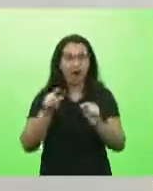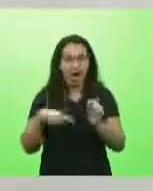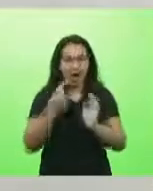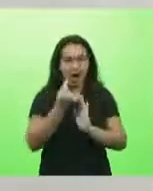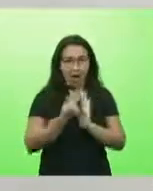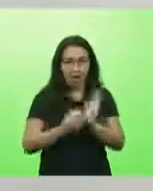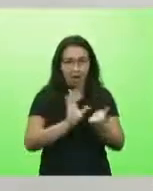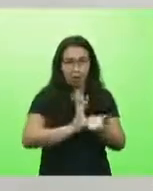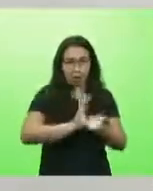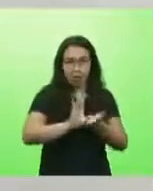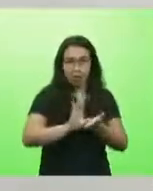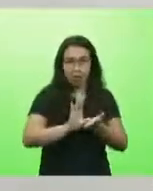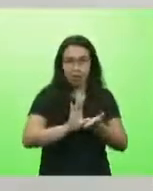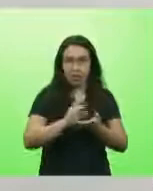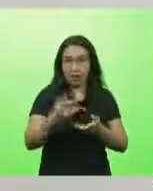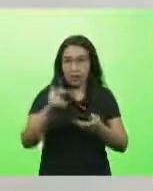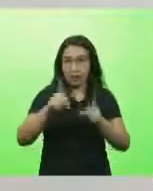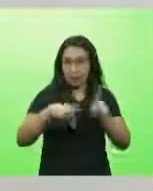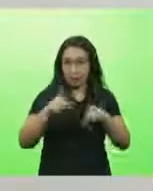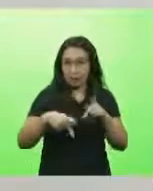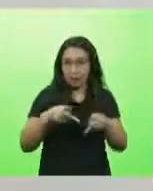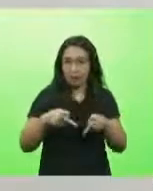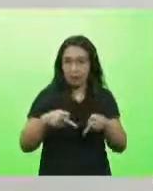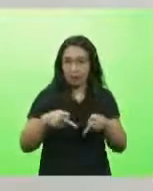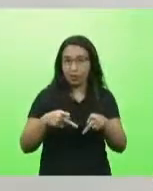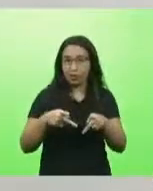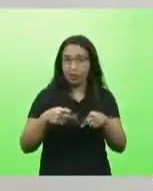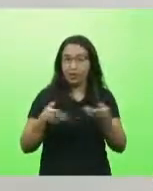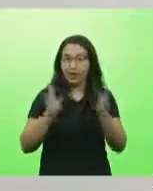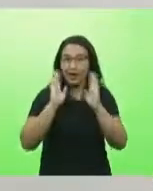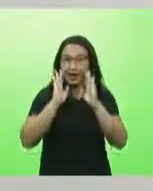de uma empresa pública é atender o cidadão, ponto.